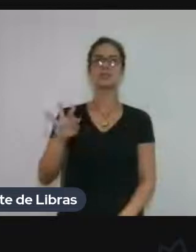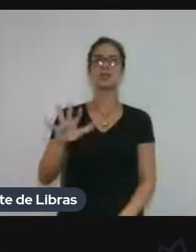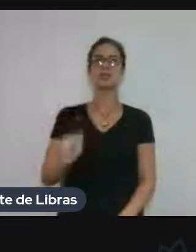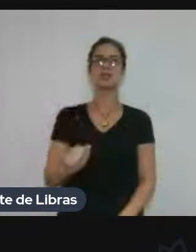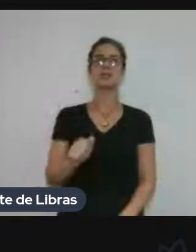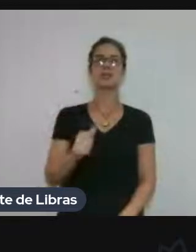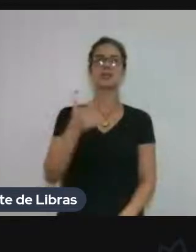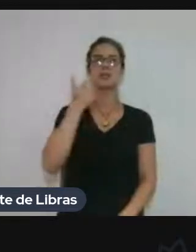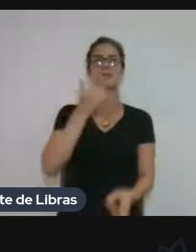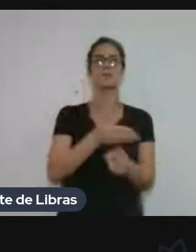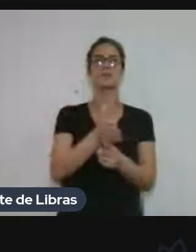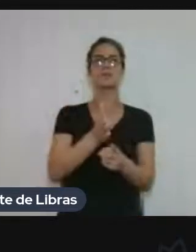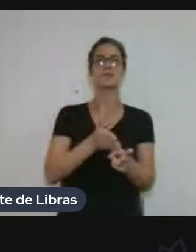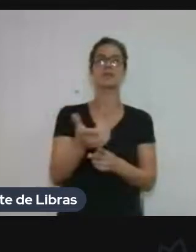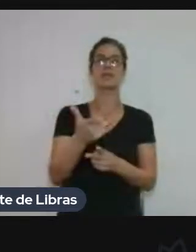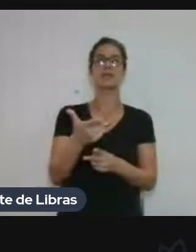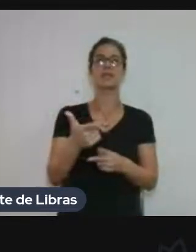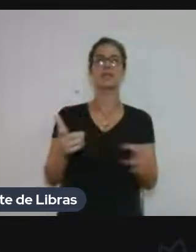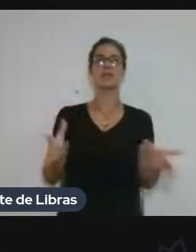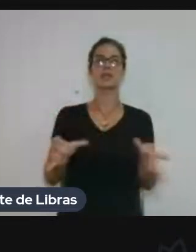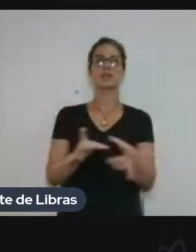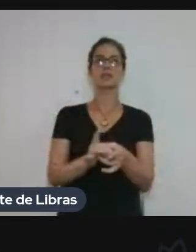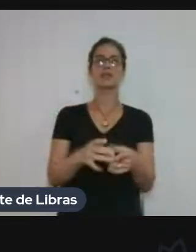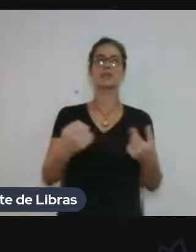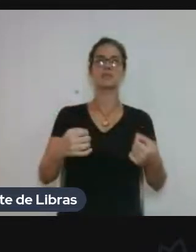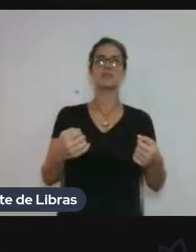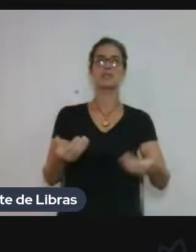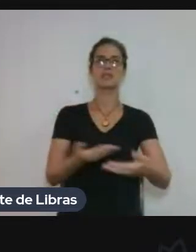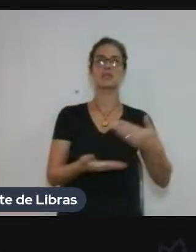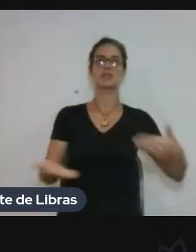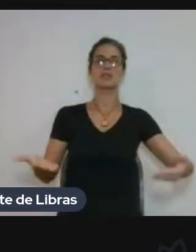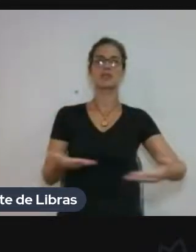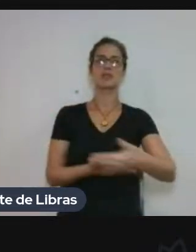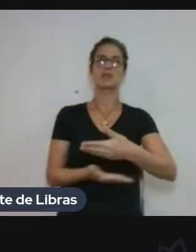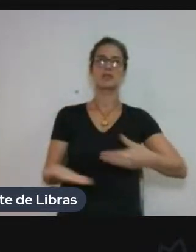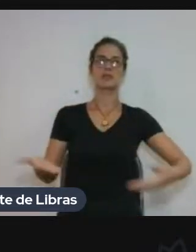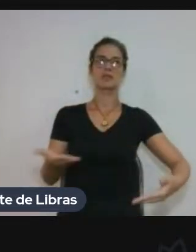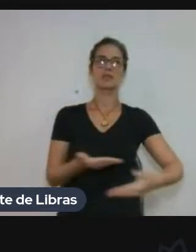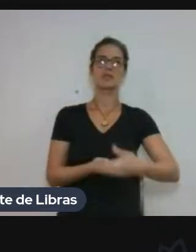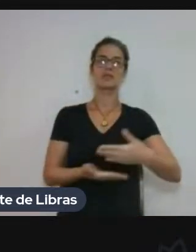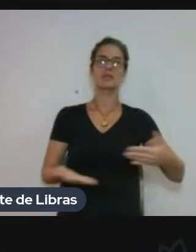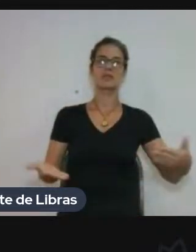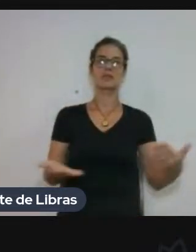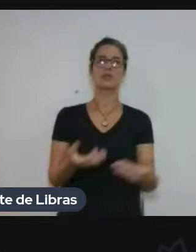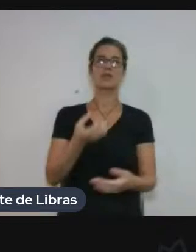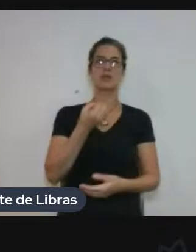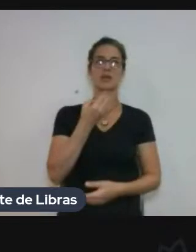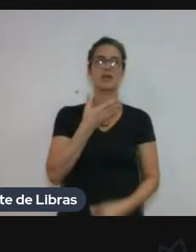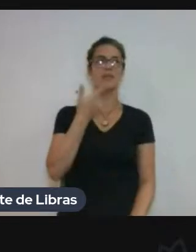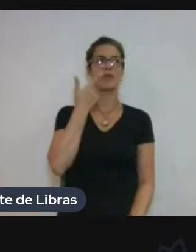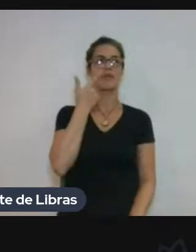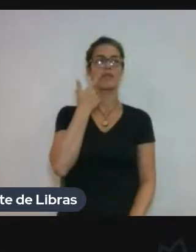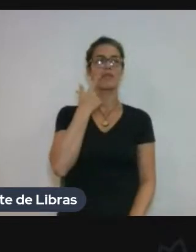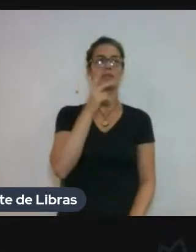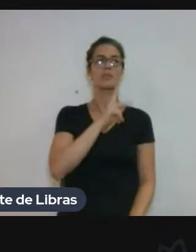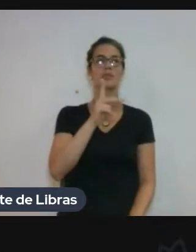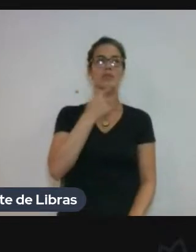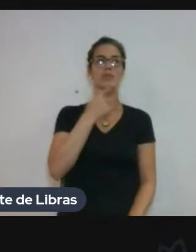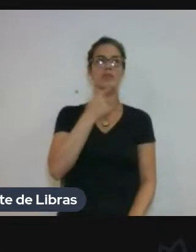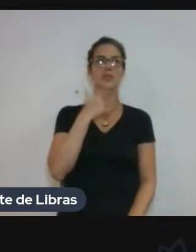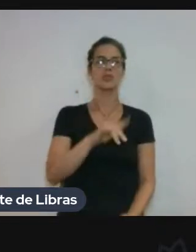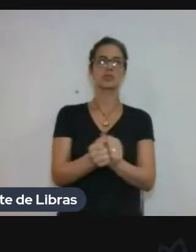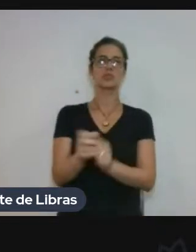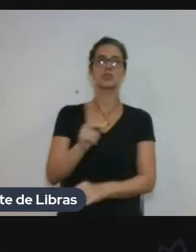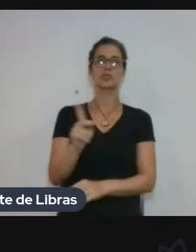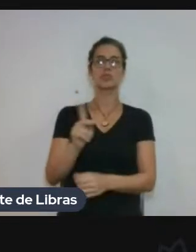muitas vezes que não dialogam tanto e deveriam dialogar bem mais. E aí, é sempre bom ter professores de línguas, juntas com os